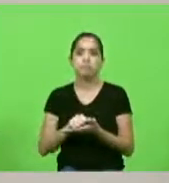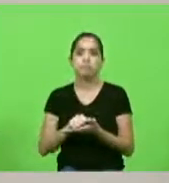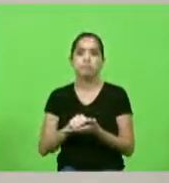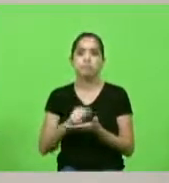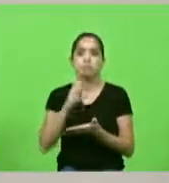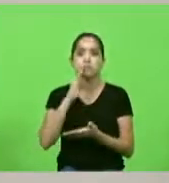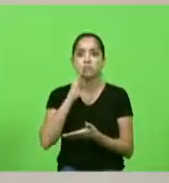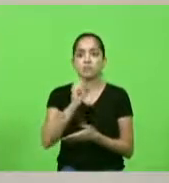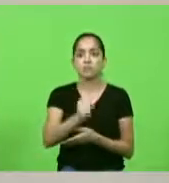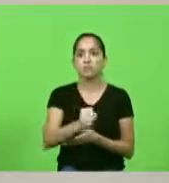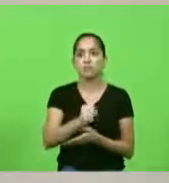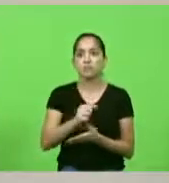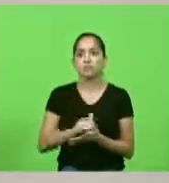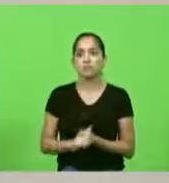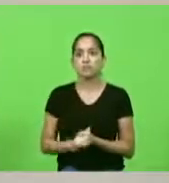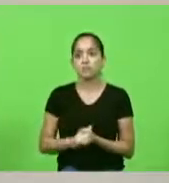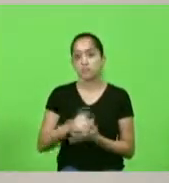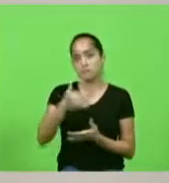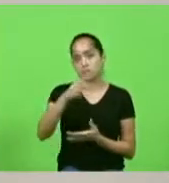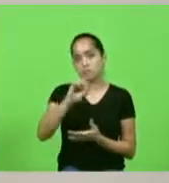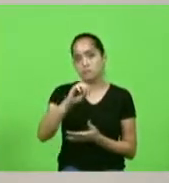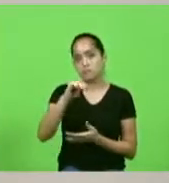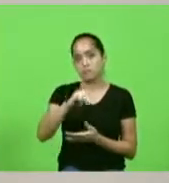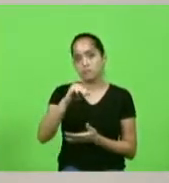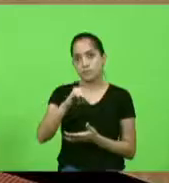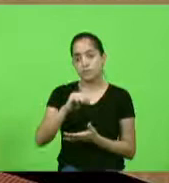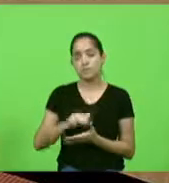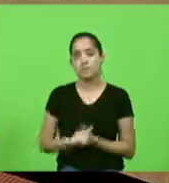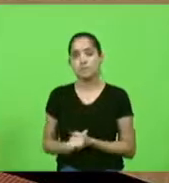Souza por 10 minutos deputado Bruno